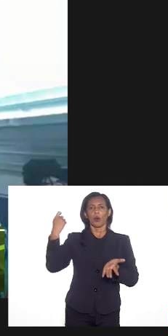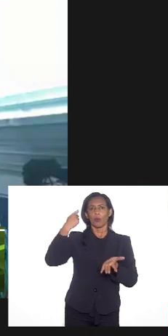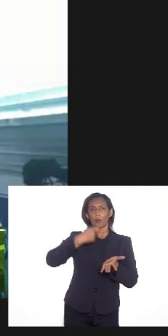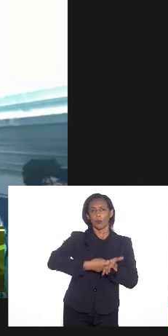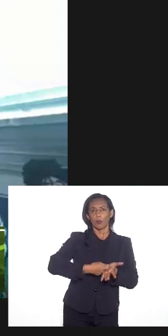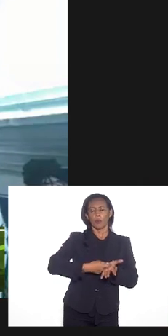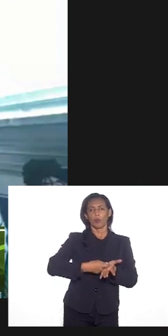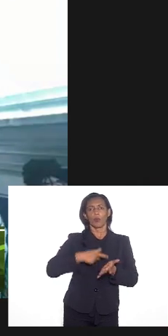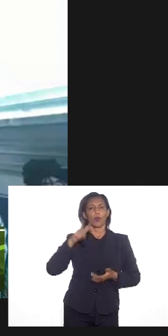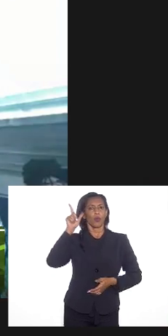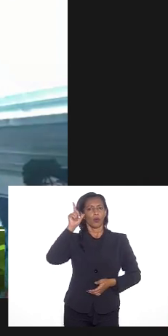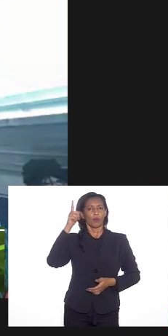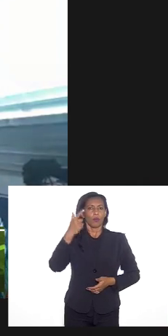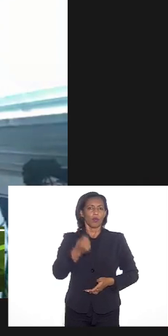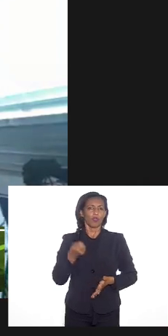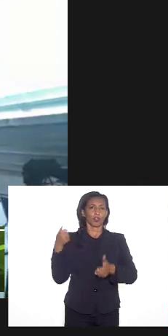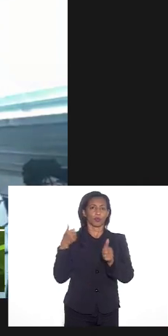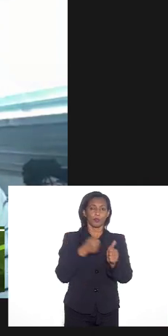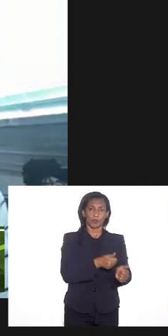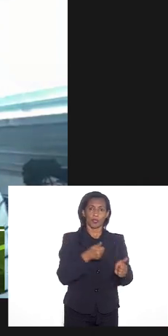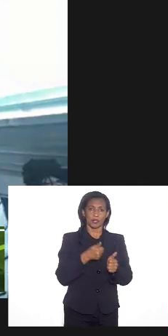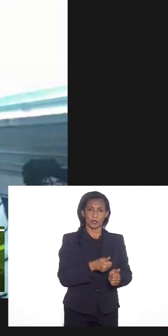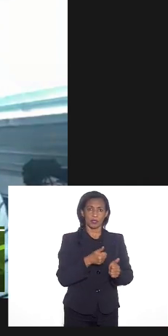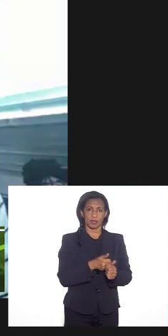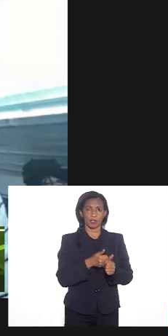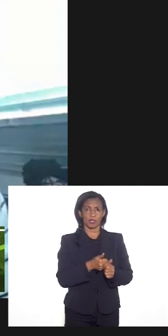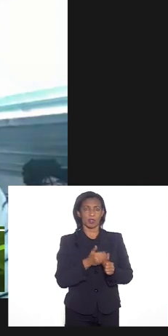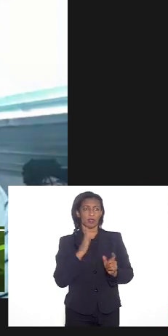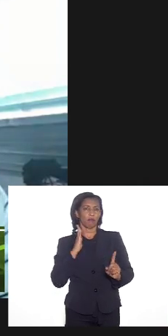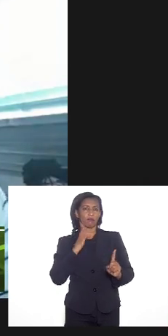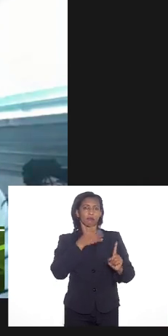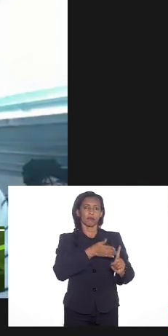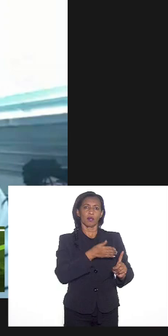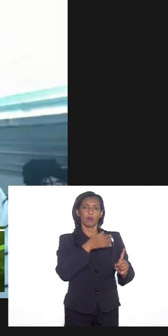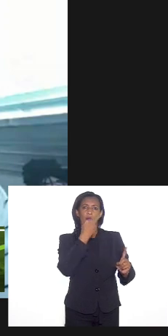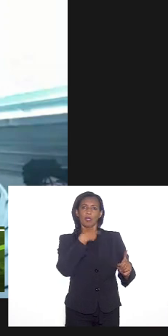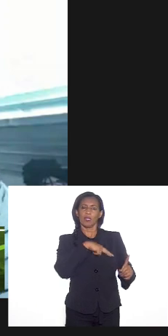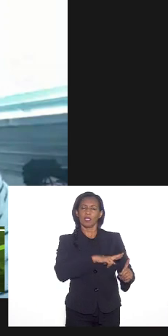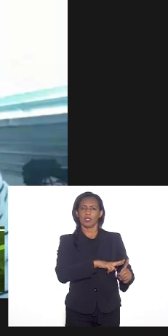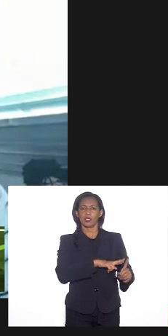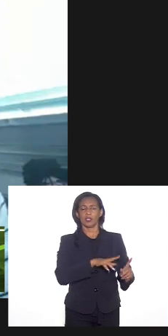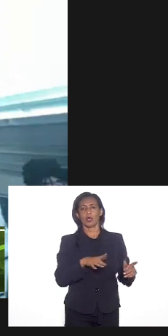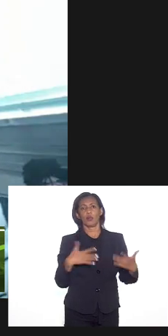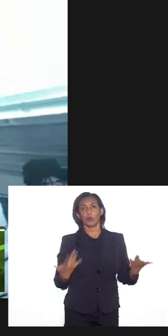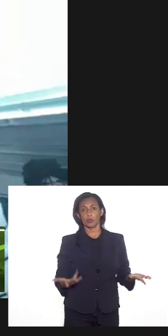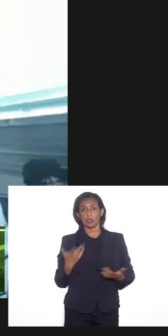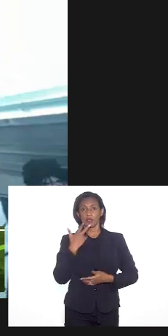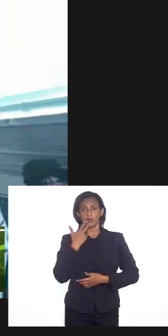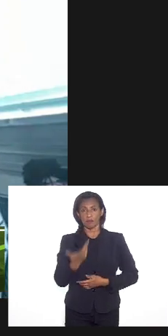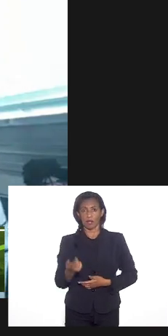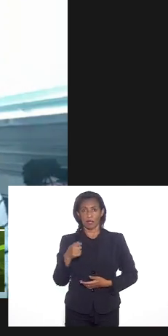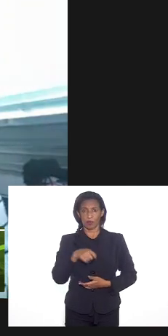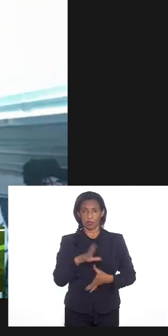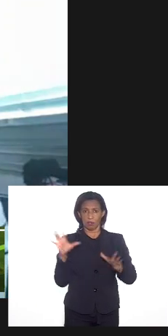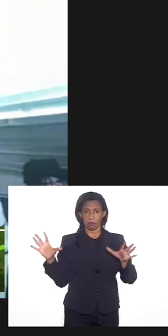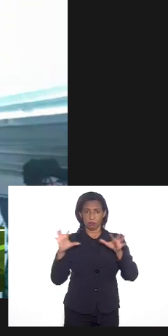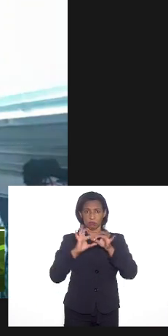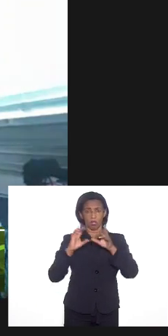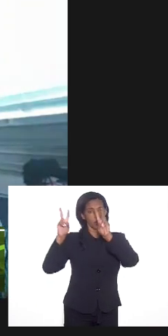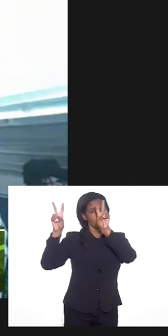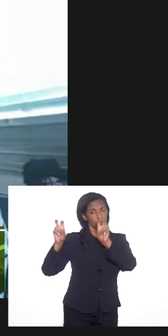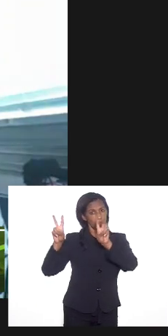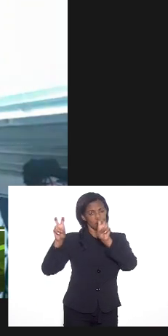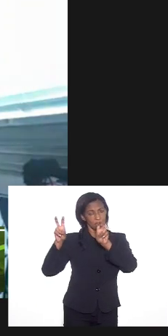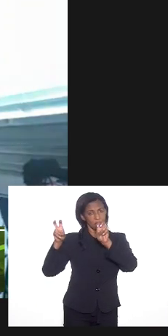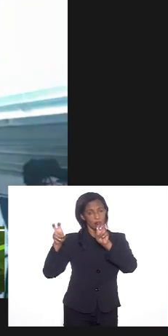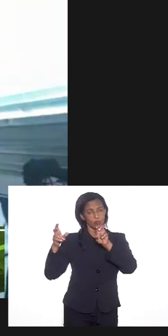lógica de perseguição a determinadas religiões inclusive dado aqui a complexidade do tema que